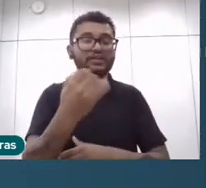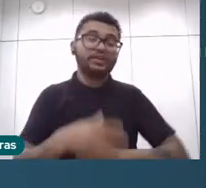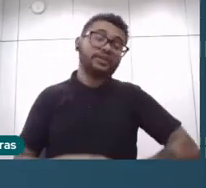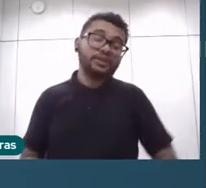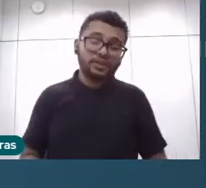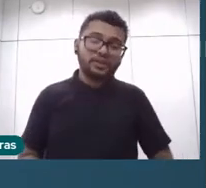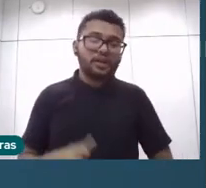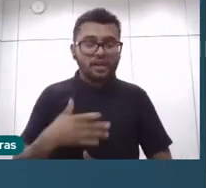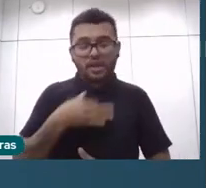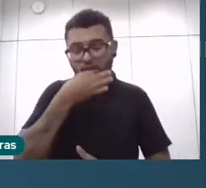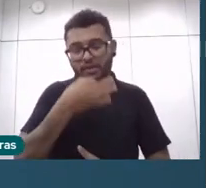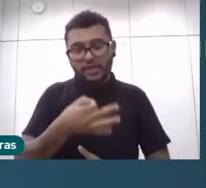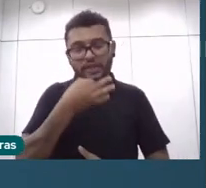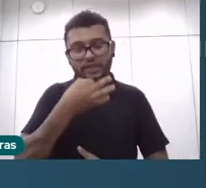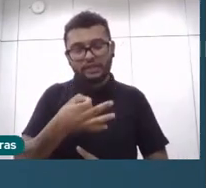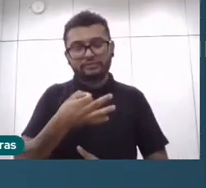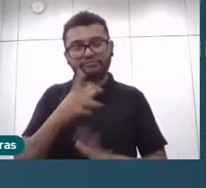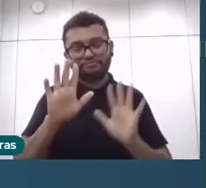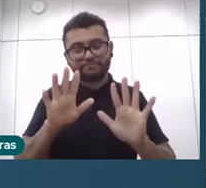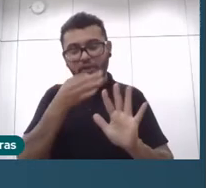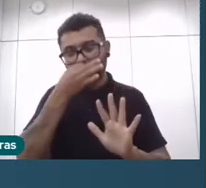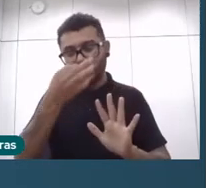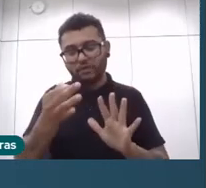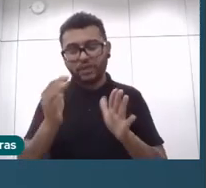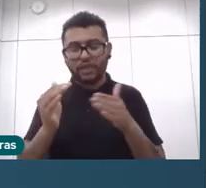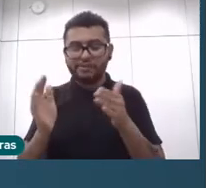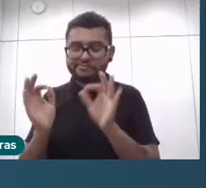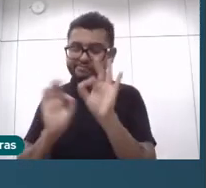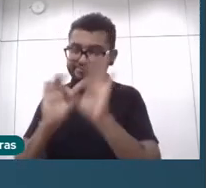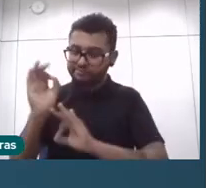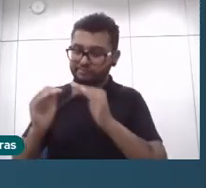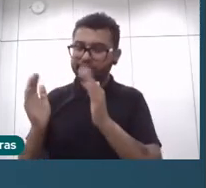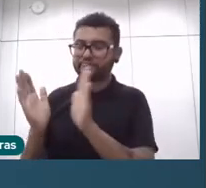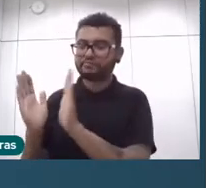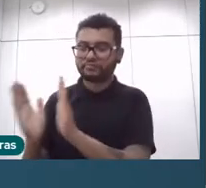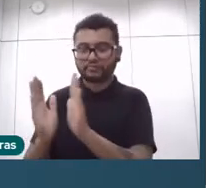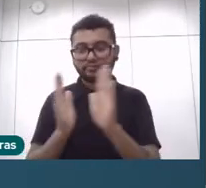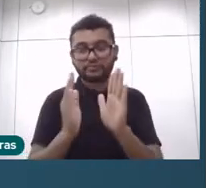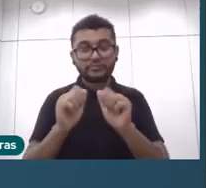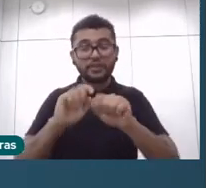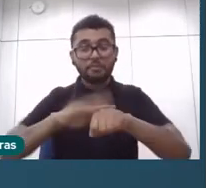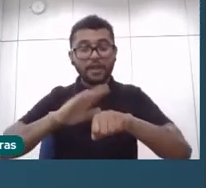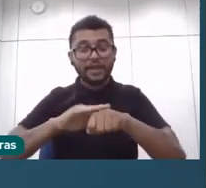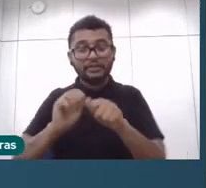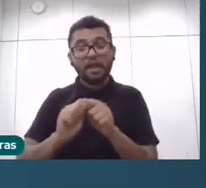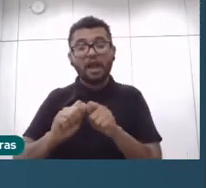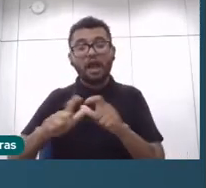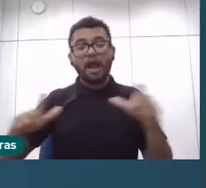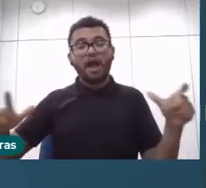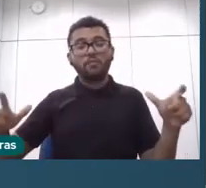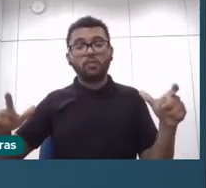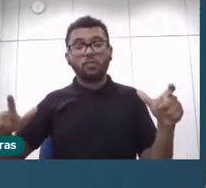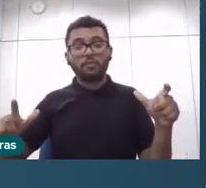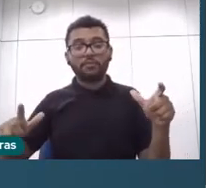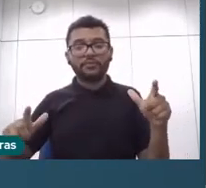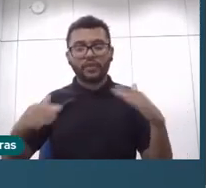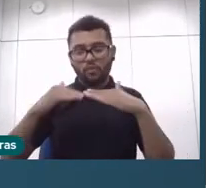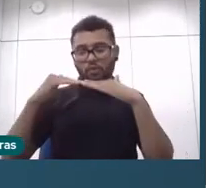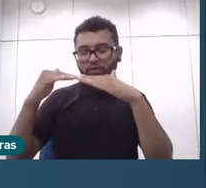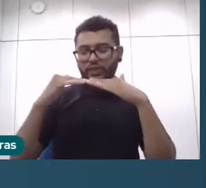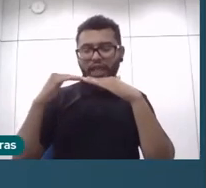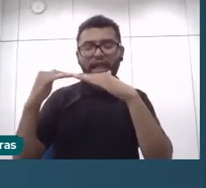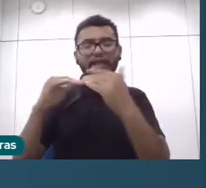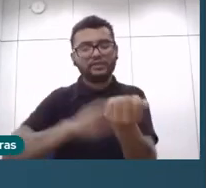Eu acho que é, mas a acho que a tem todo um processo de se tornar mais amplo, no caso da, claro, de igualdade racial, esse